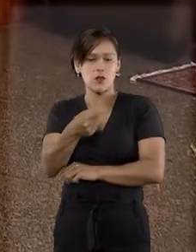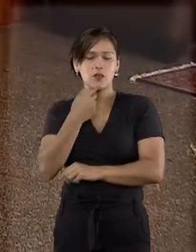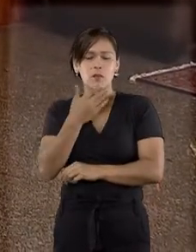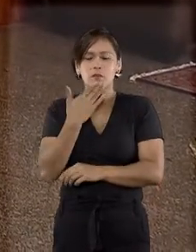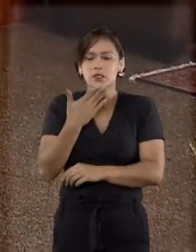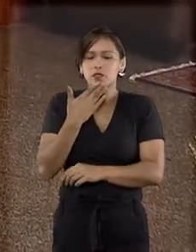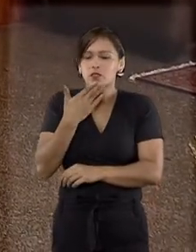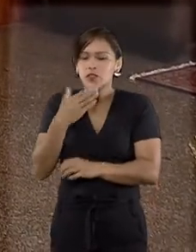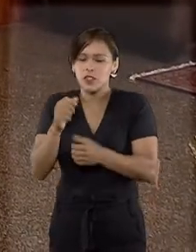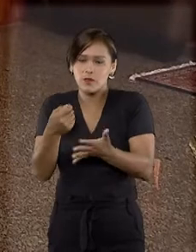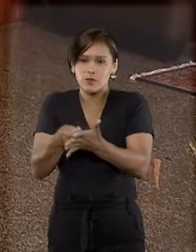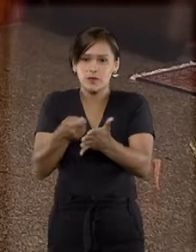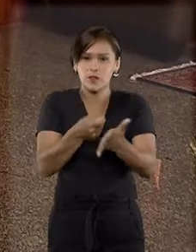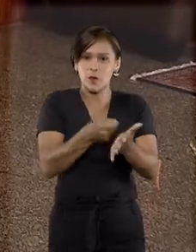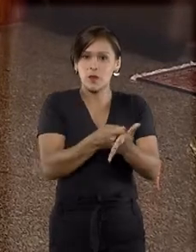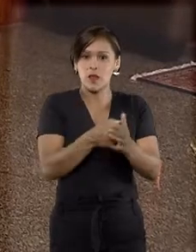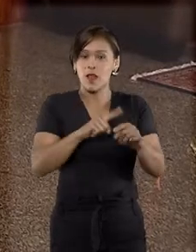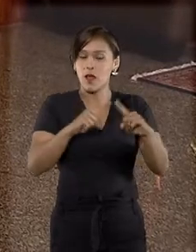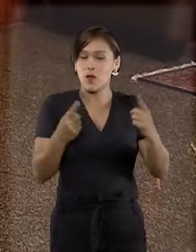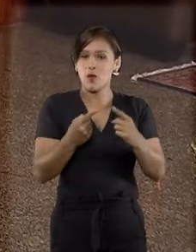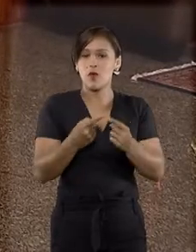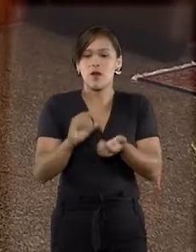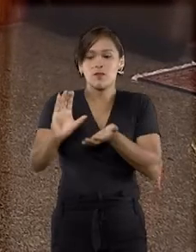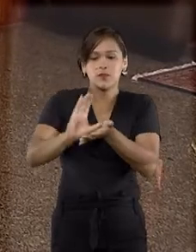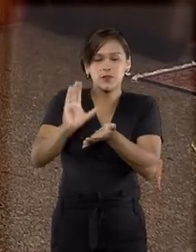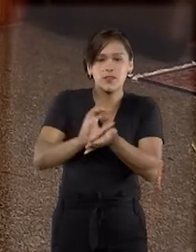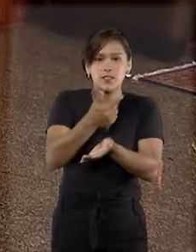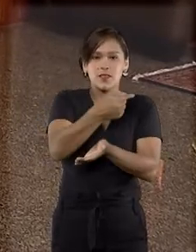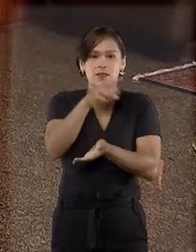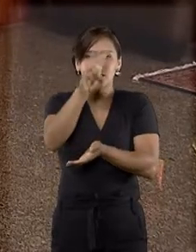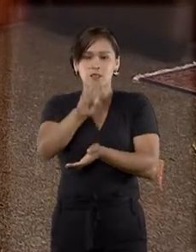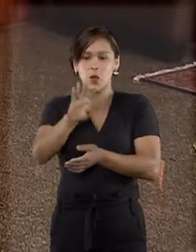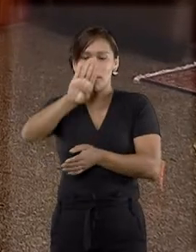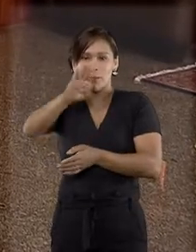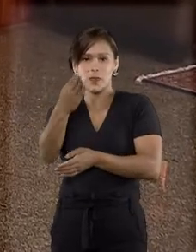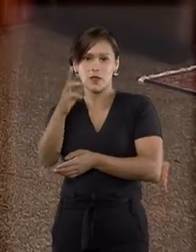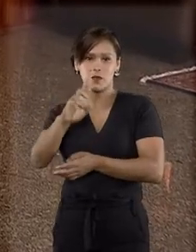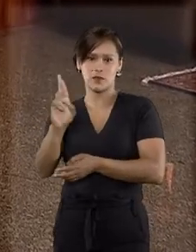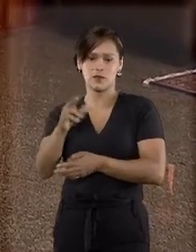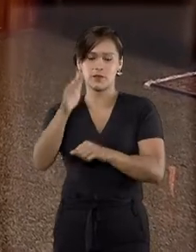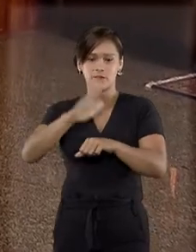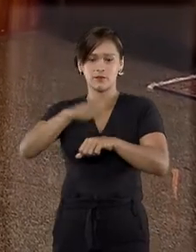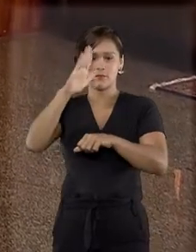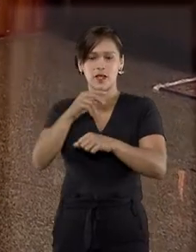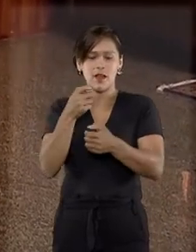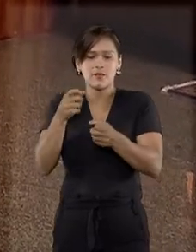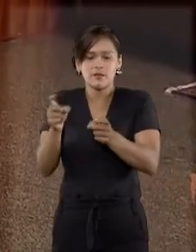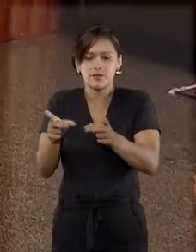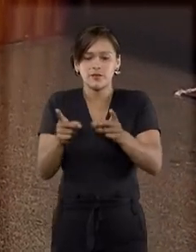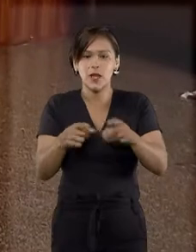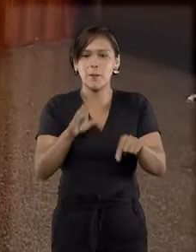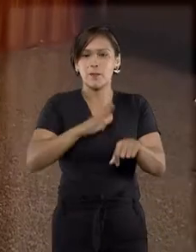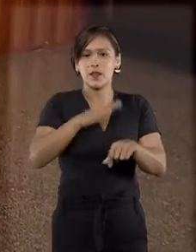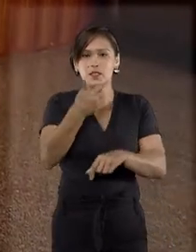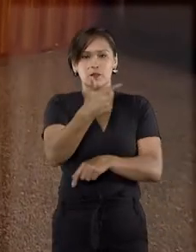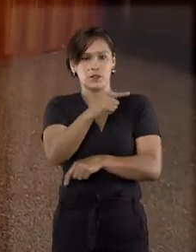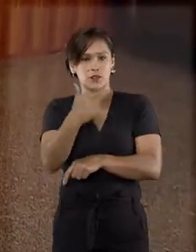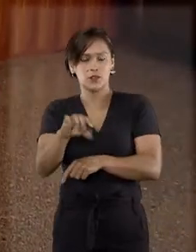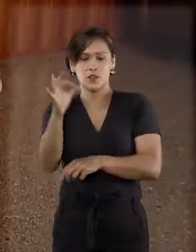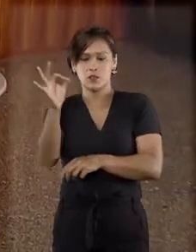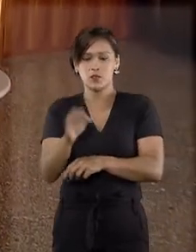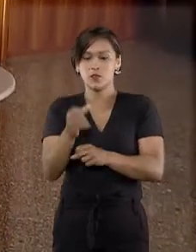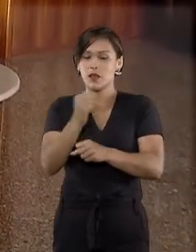de pedidos, com faturamento de 75 bilhões de reais. Um aumento nas vendas de mais de 22%